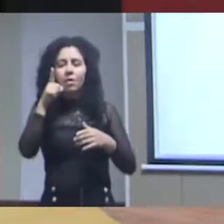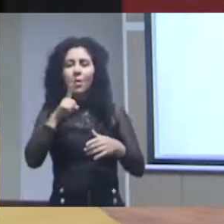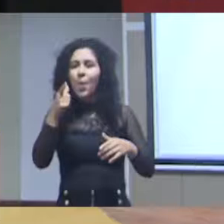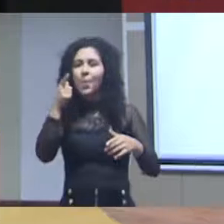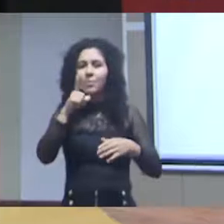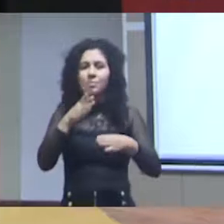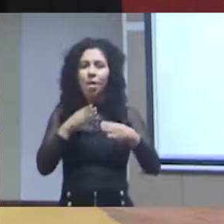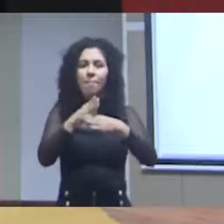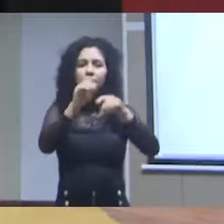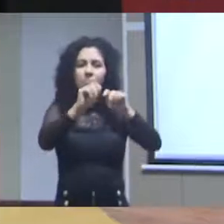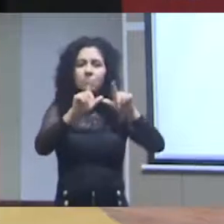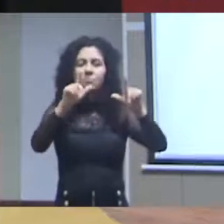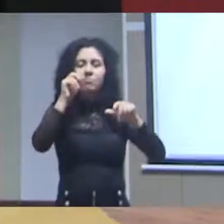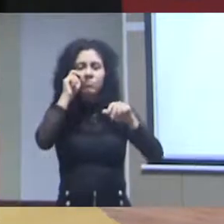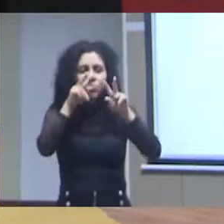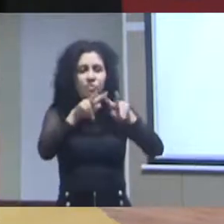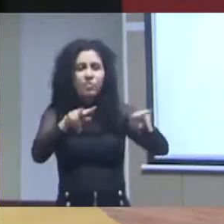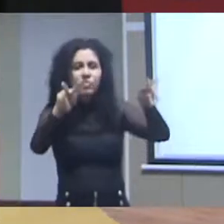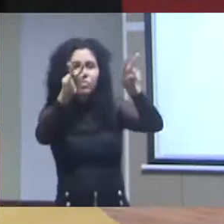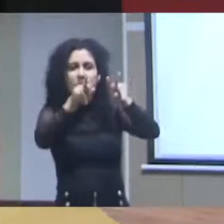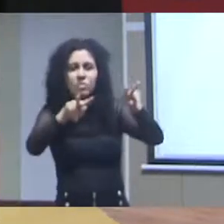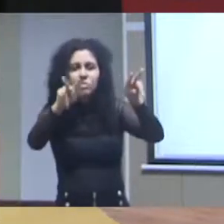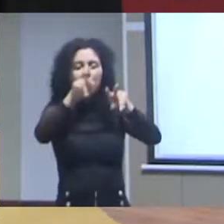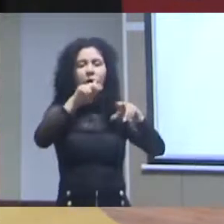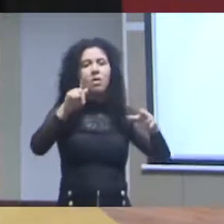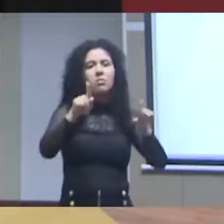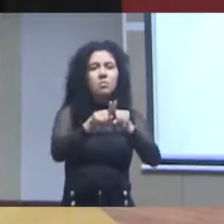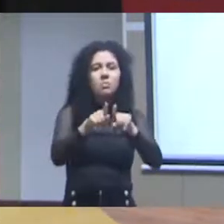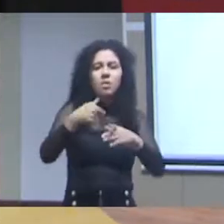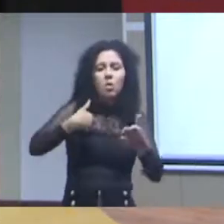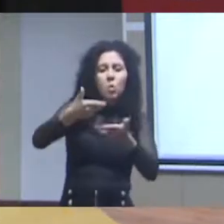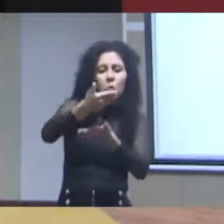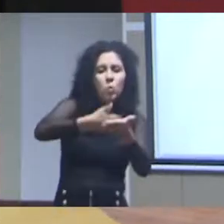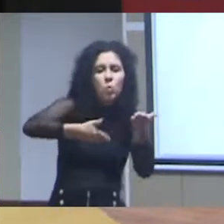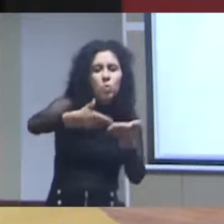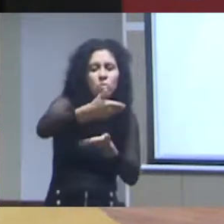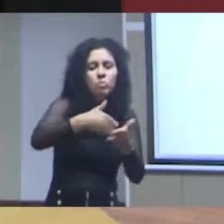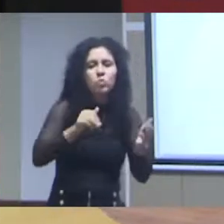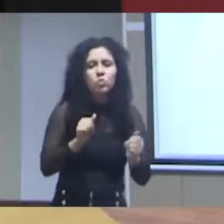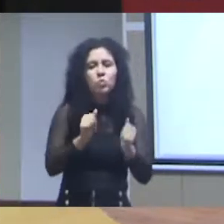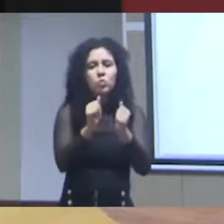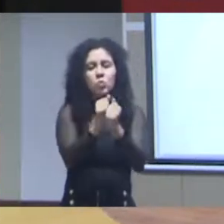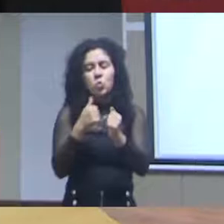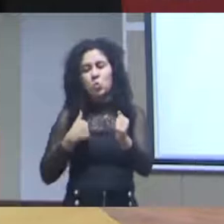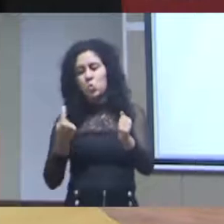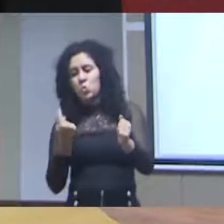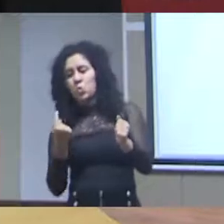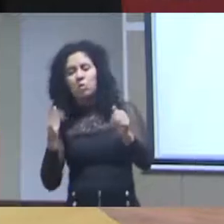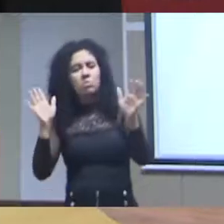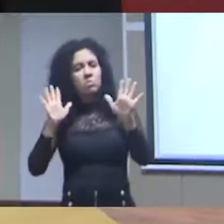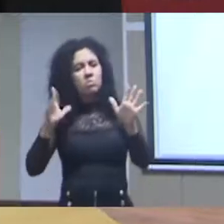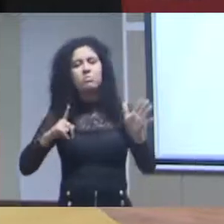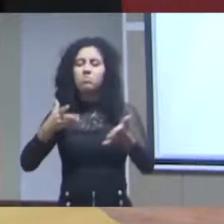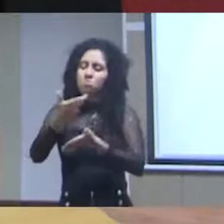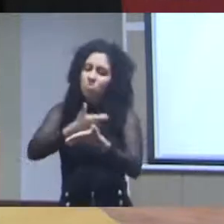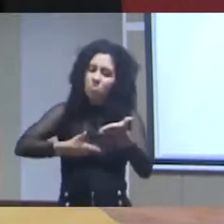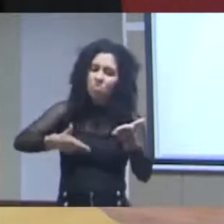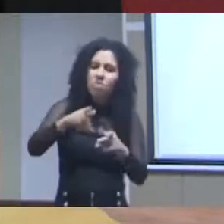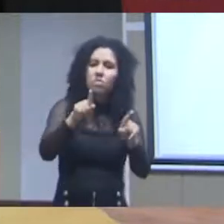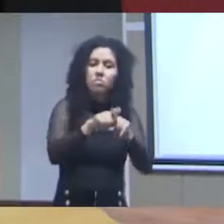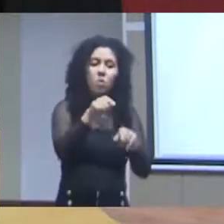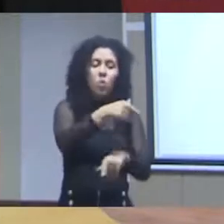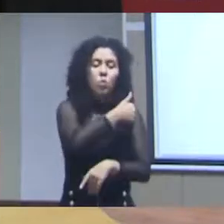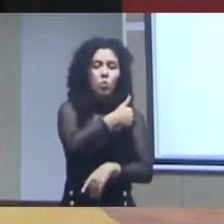da participação da colaboração da construção de um conhecimento junto que não trabalhe somente com essa ideia dos dados de governo